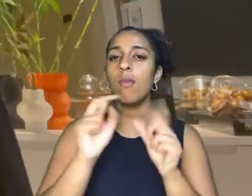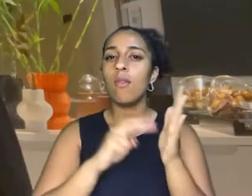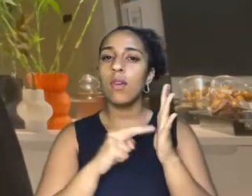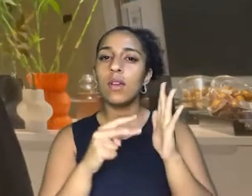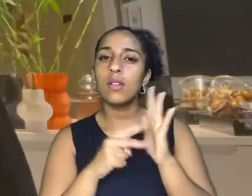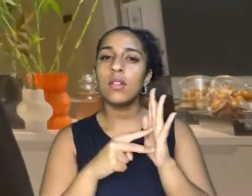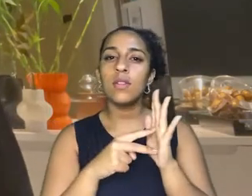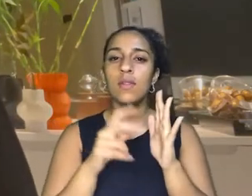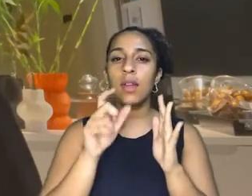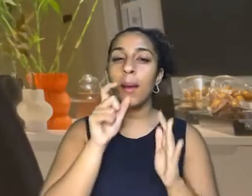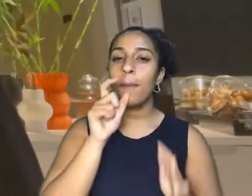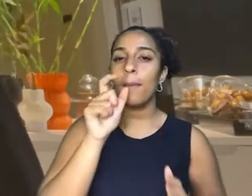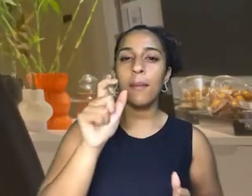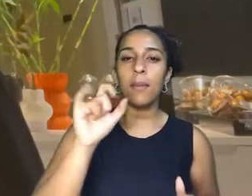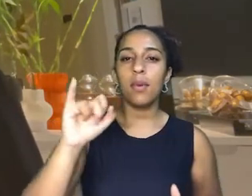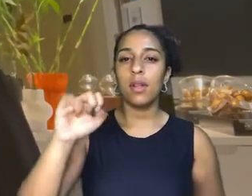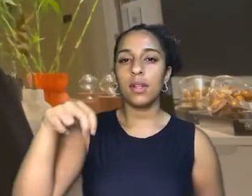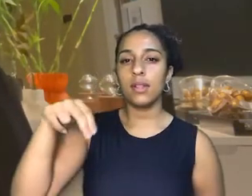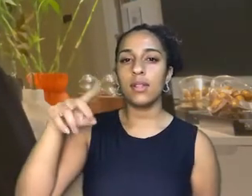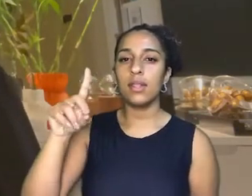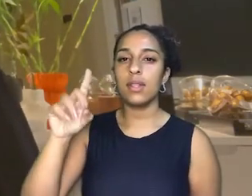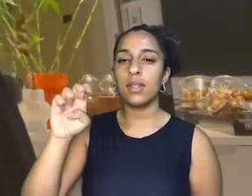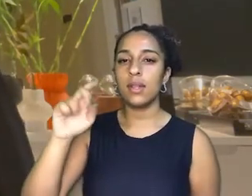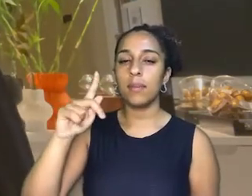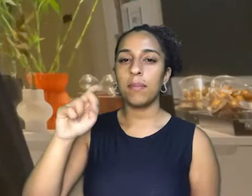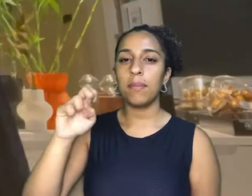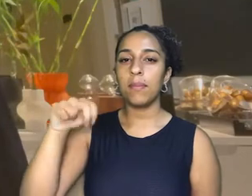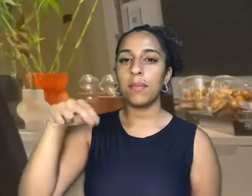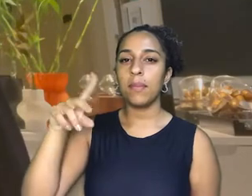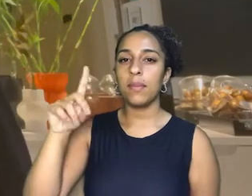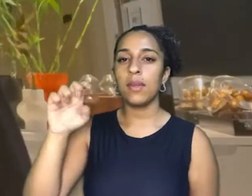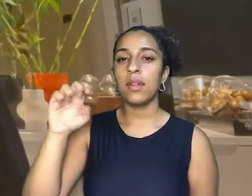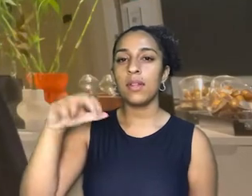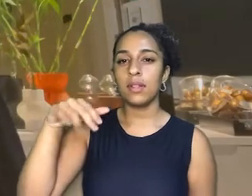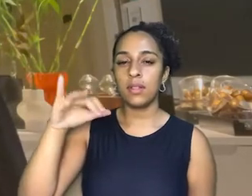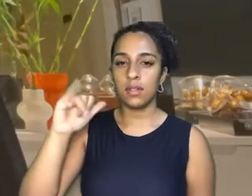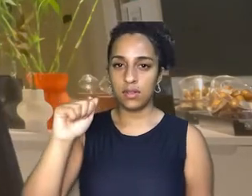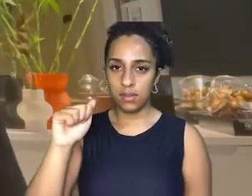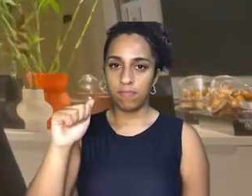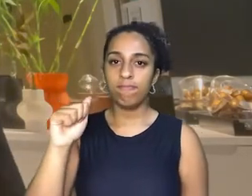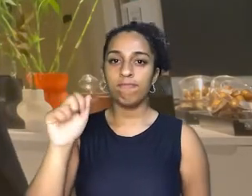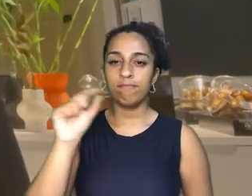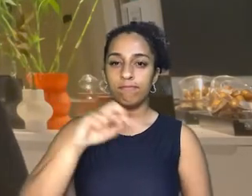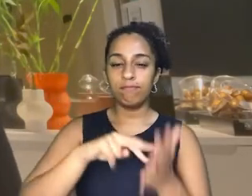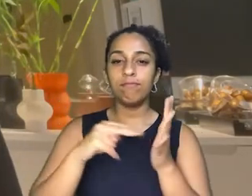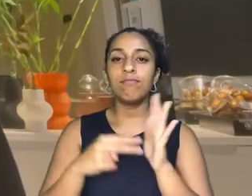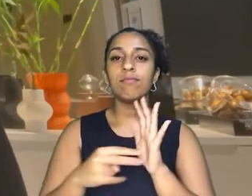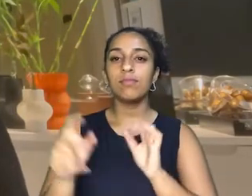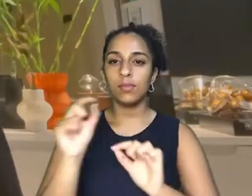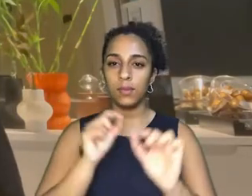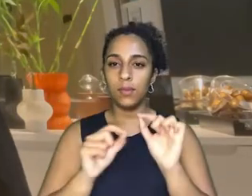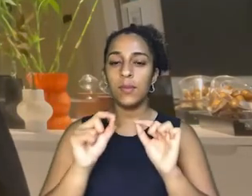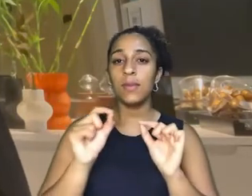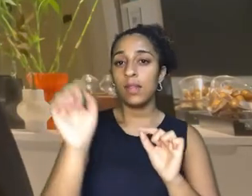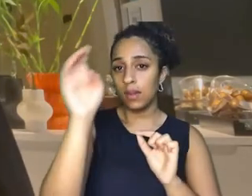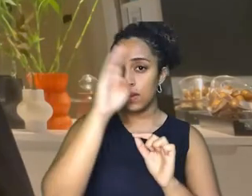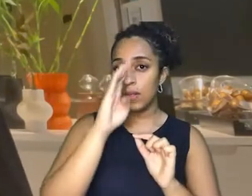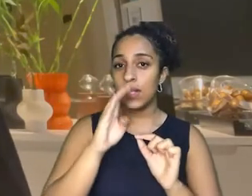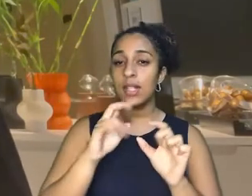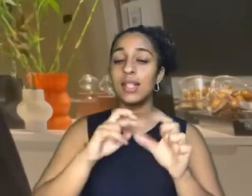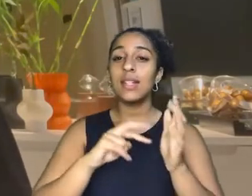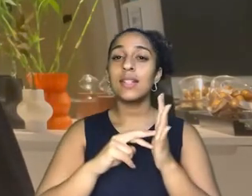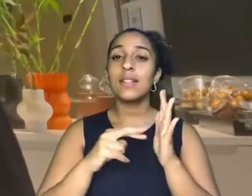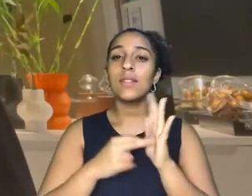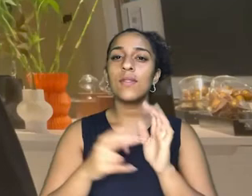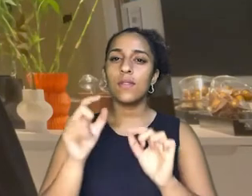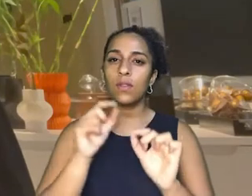significa a palavra independência? No sentido da independência do Brasil, como a gente está tratando, significa